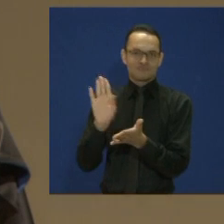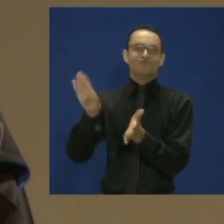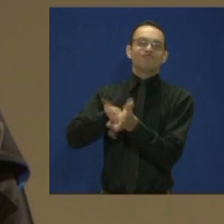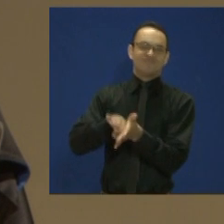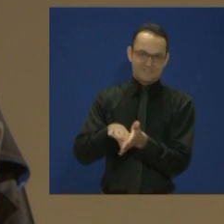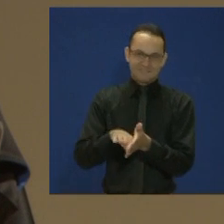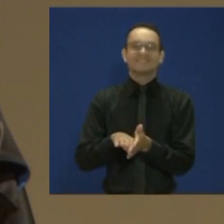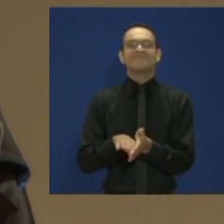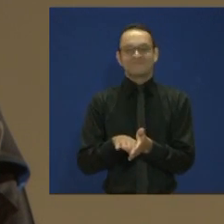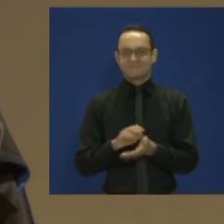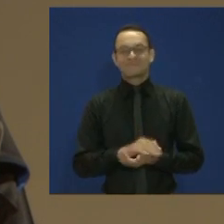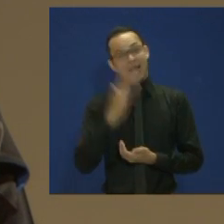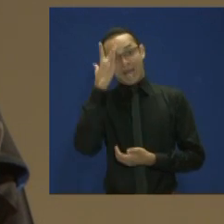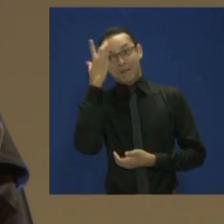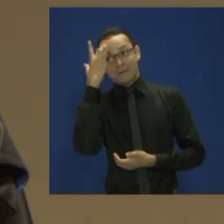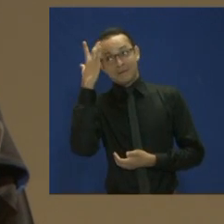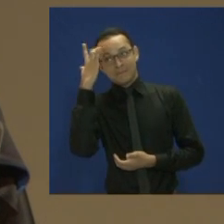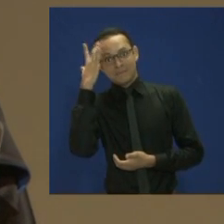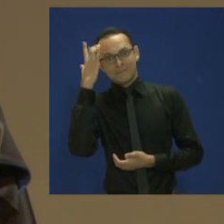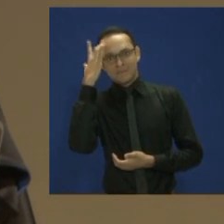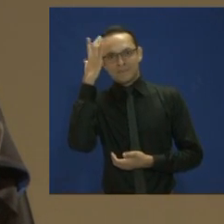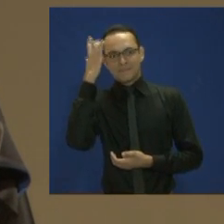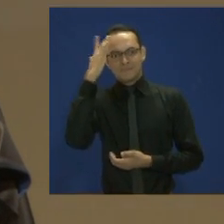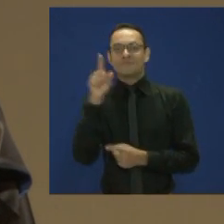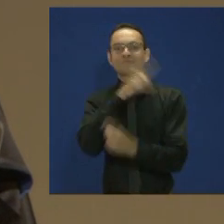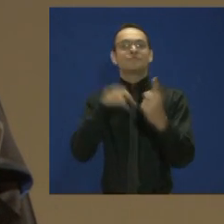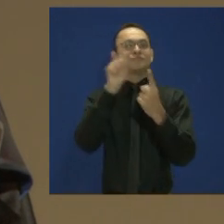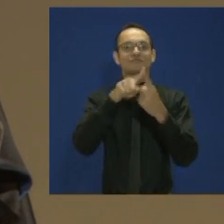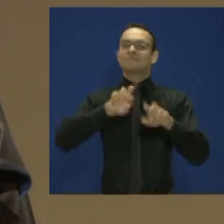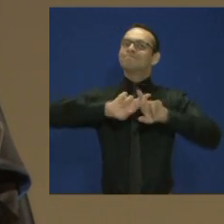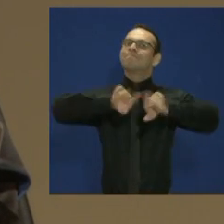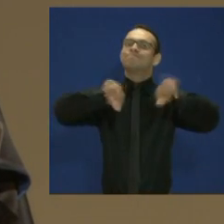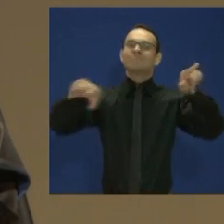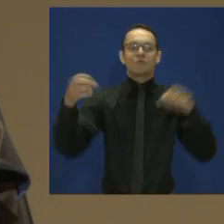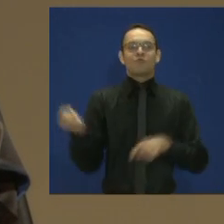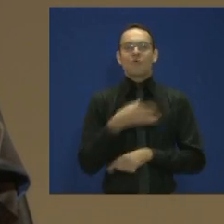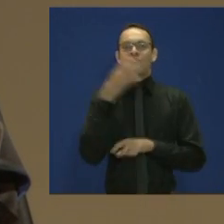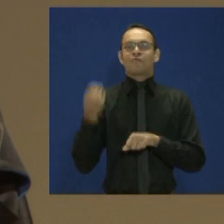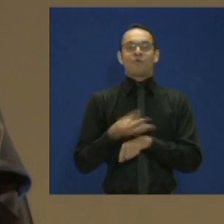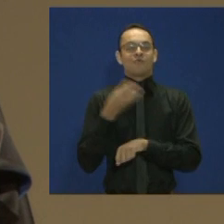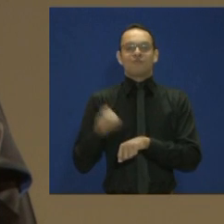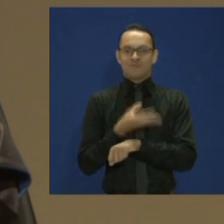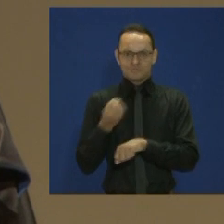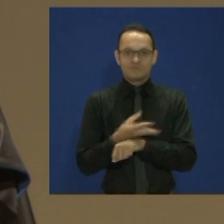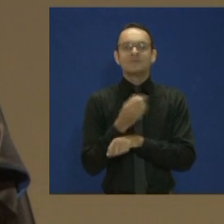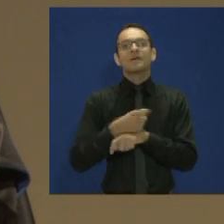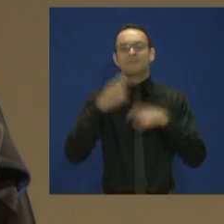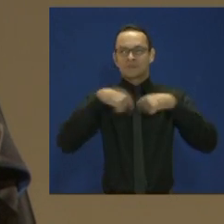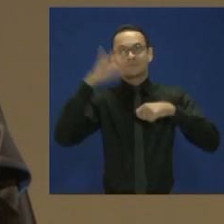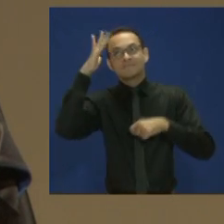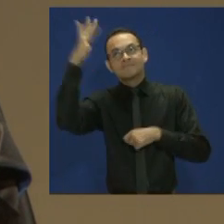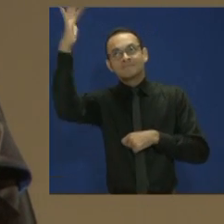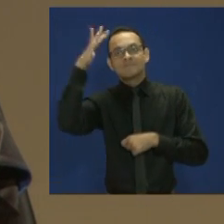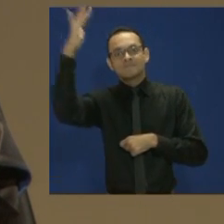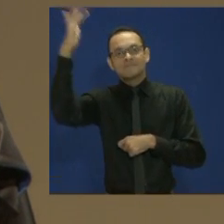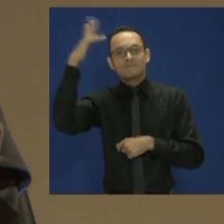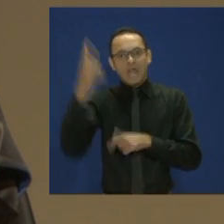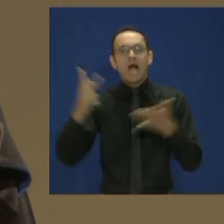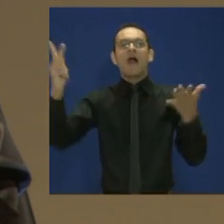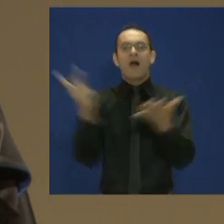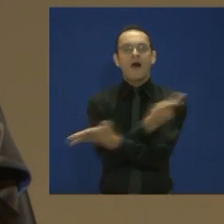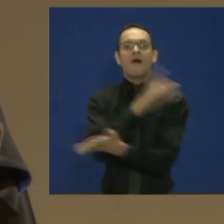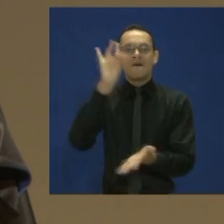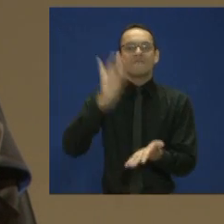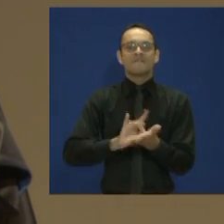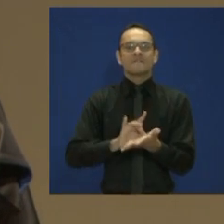Amanhã teremos novos objetivos na tentativa de buscar a plenitude dos nossos sonhos, sem pretensão de atender a qualquer